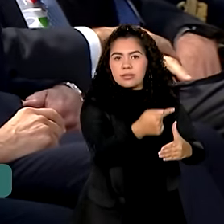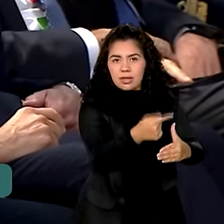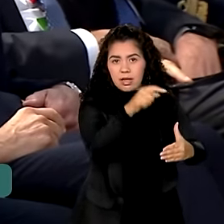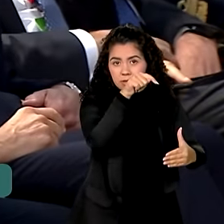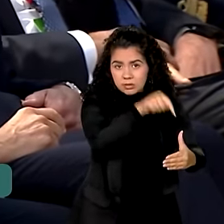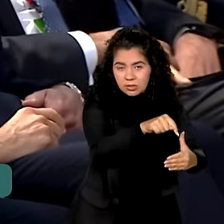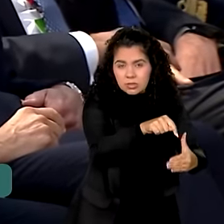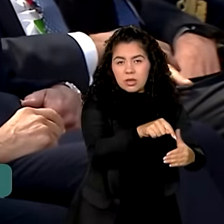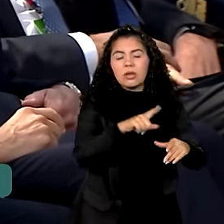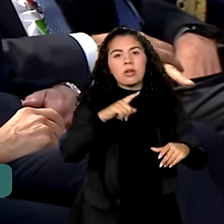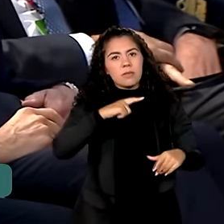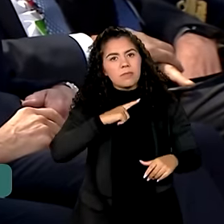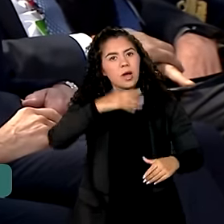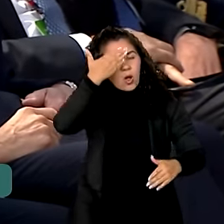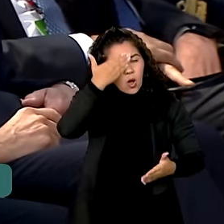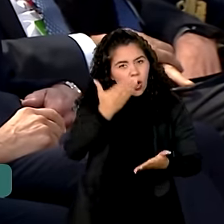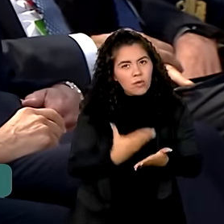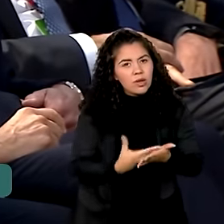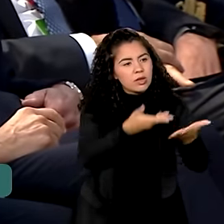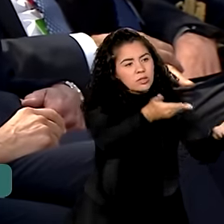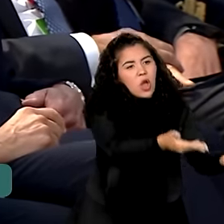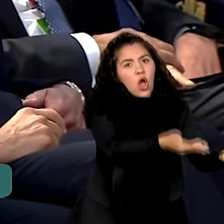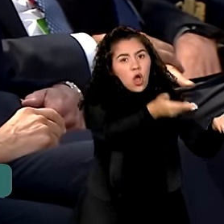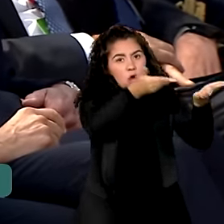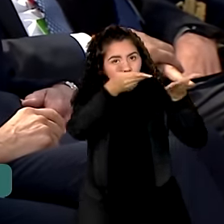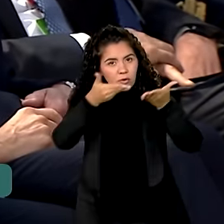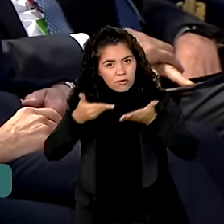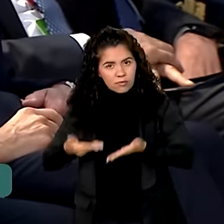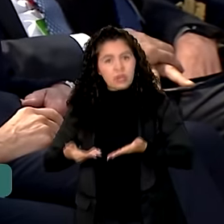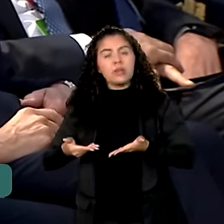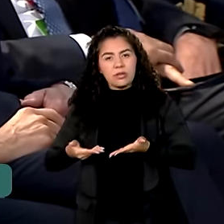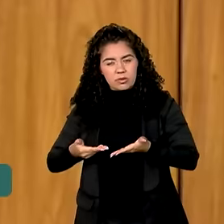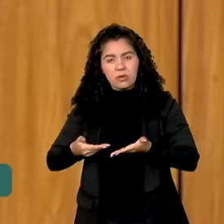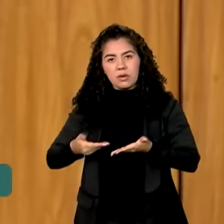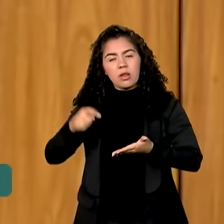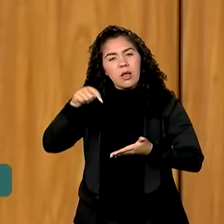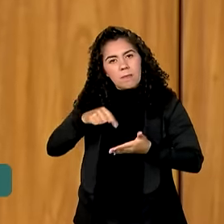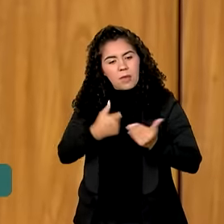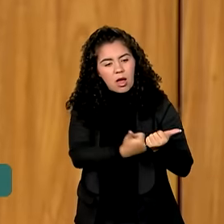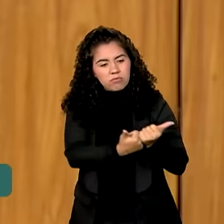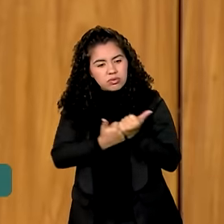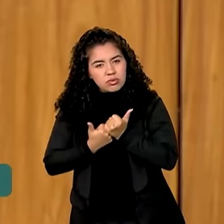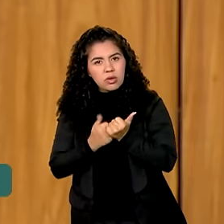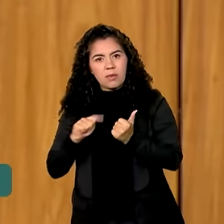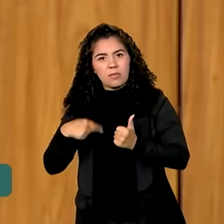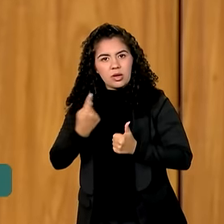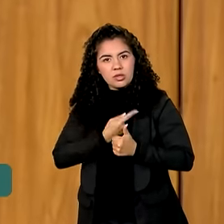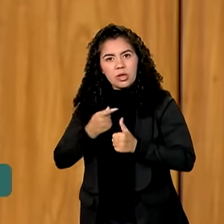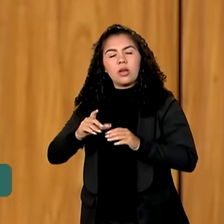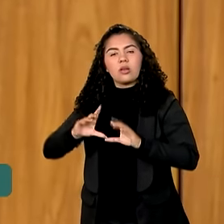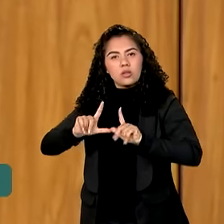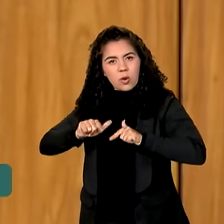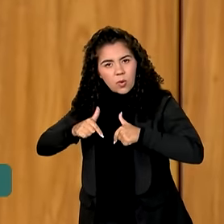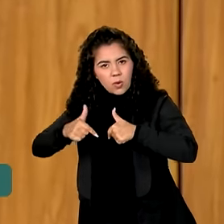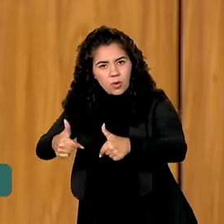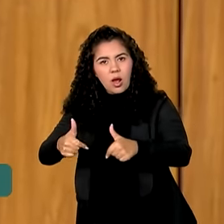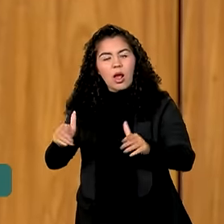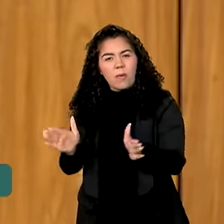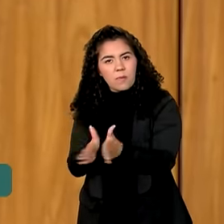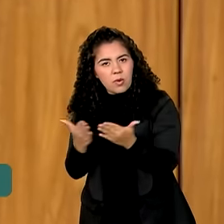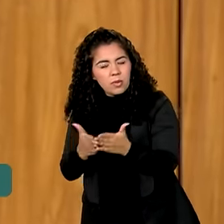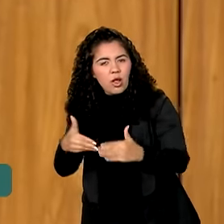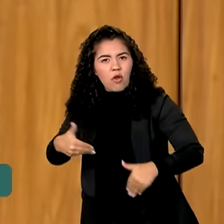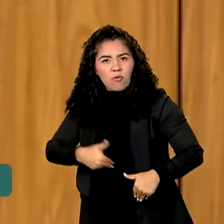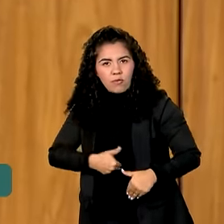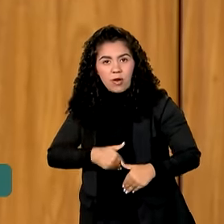Retribuí a confiança, convidando a Itália para se somar à aliança global de combate à fome e à pobreza que